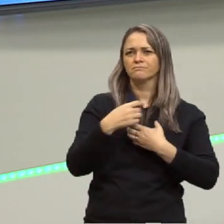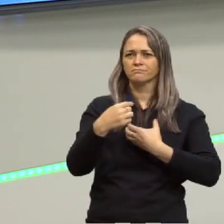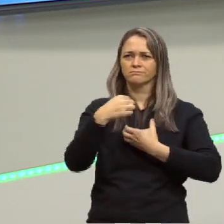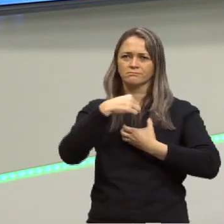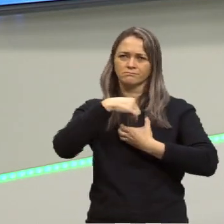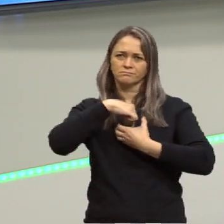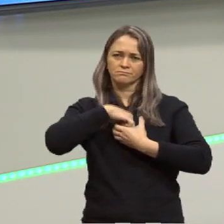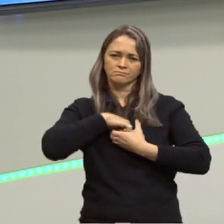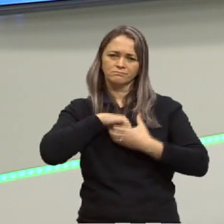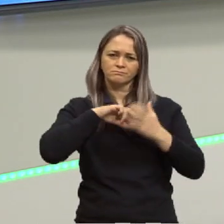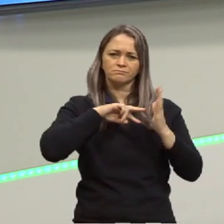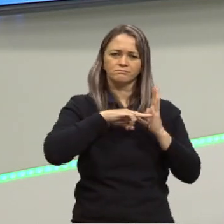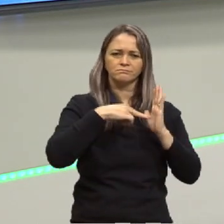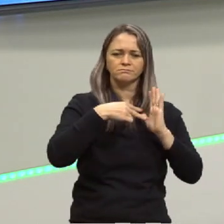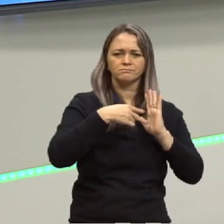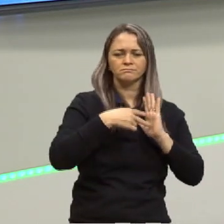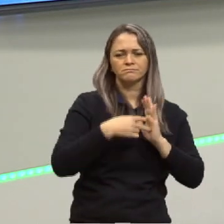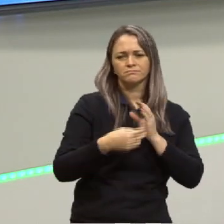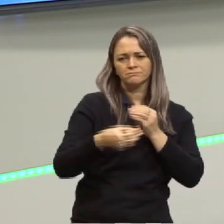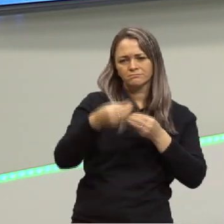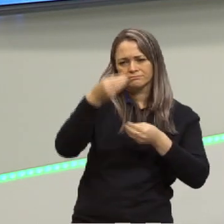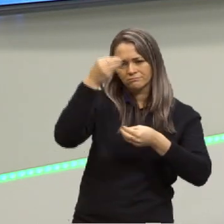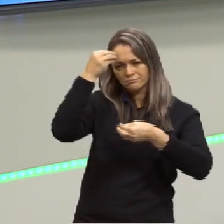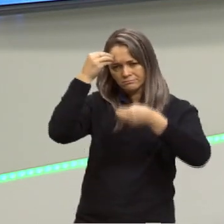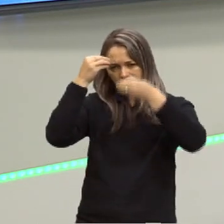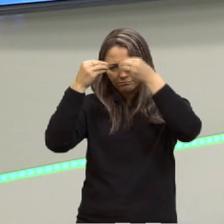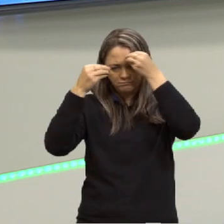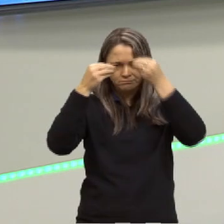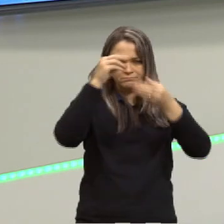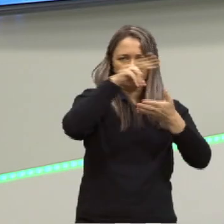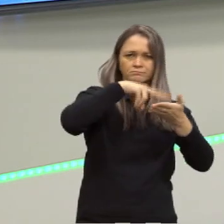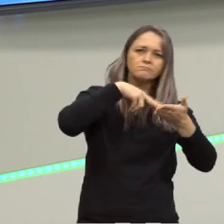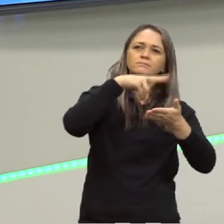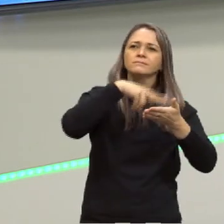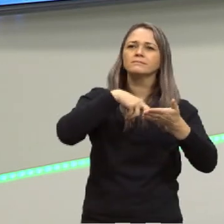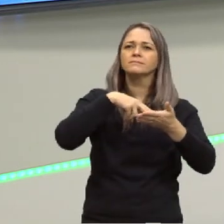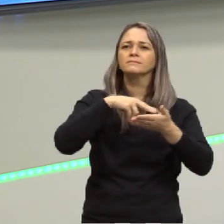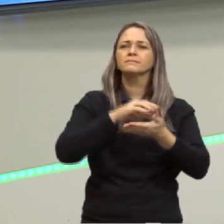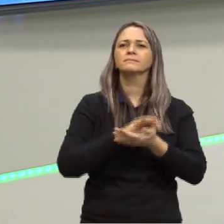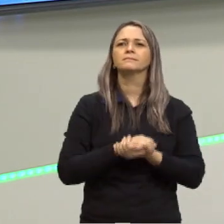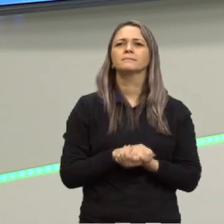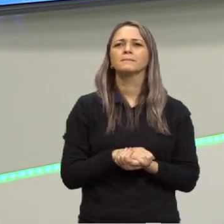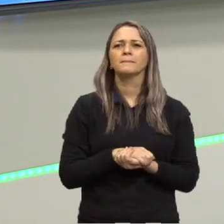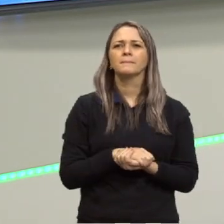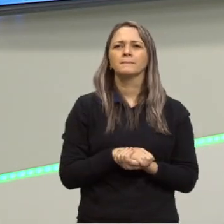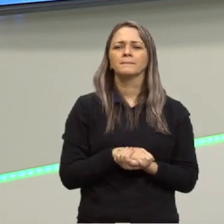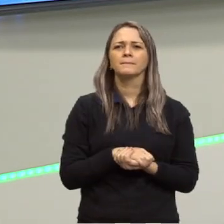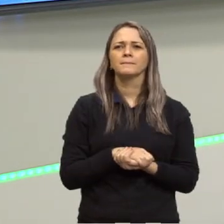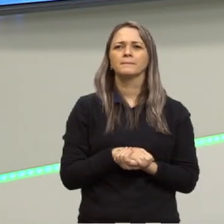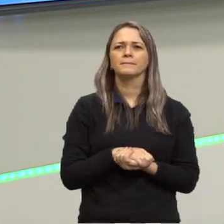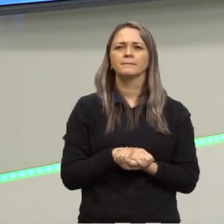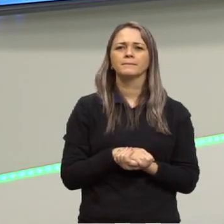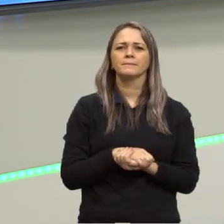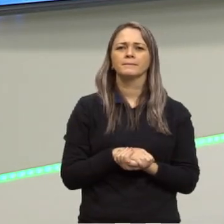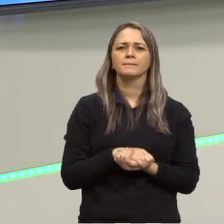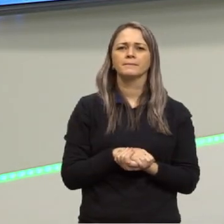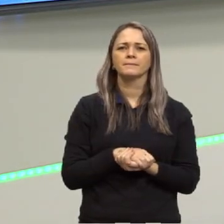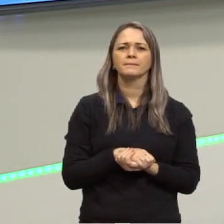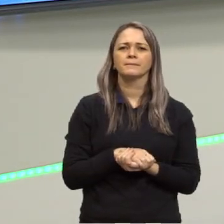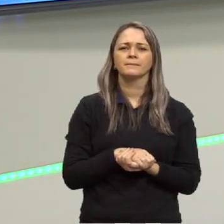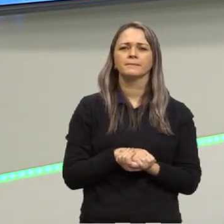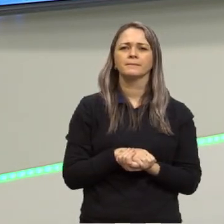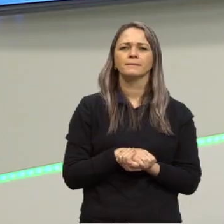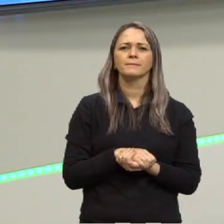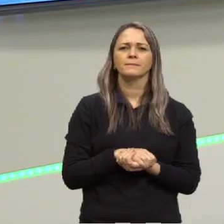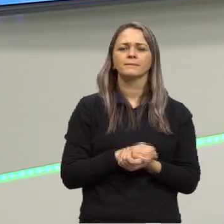esse significado dentro da cabeça de cada leitor tá pode passar e